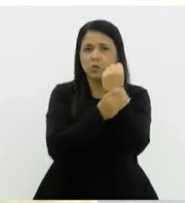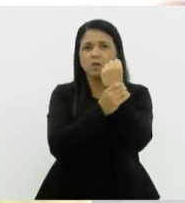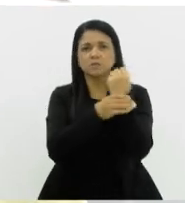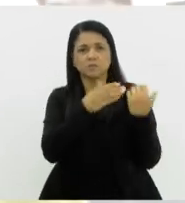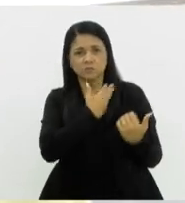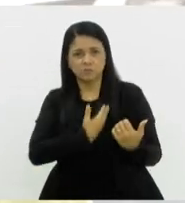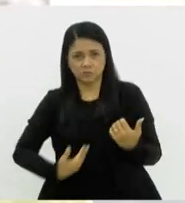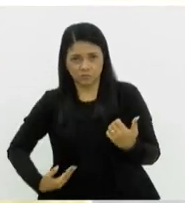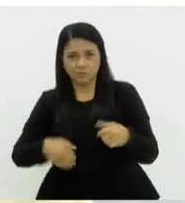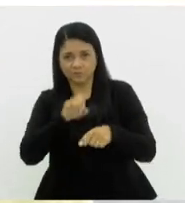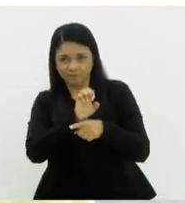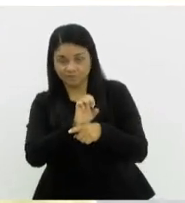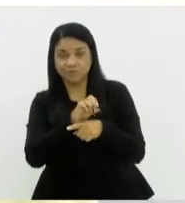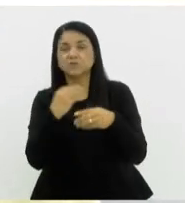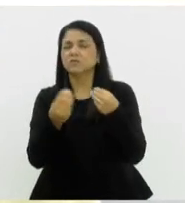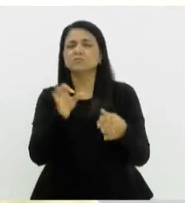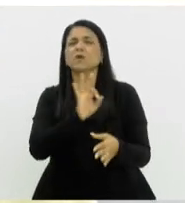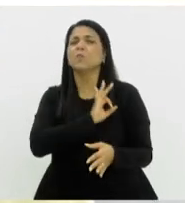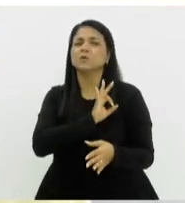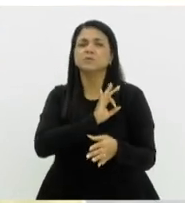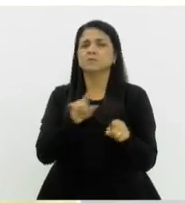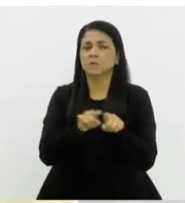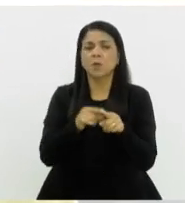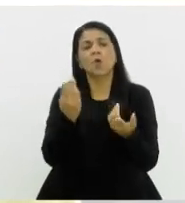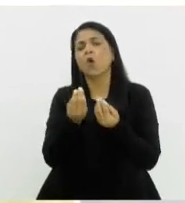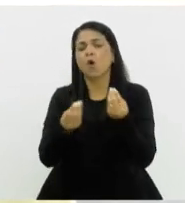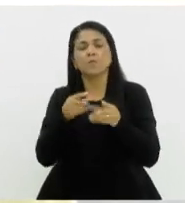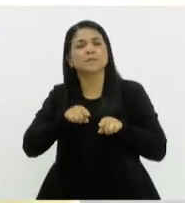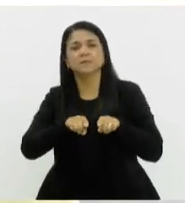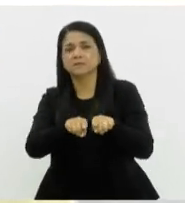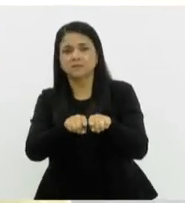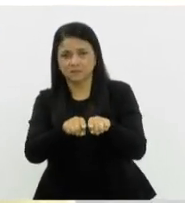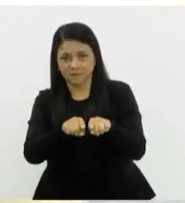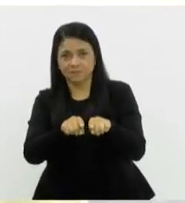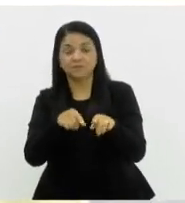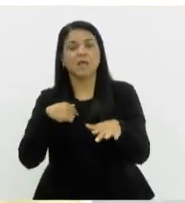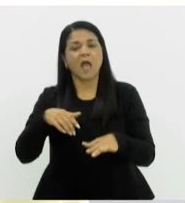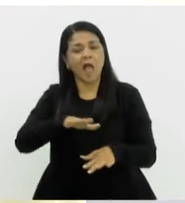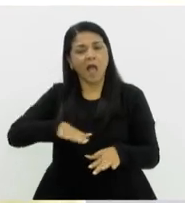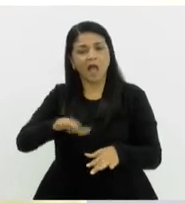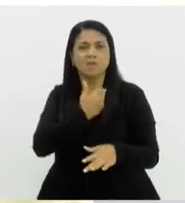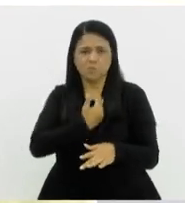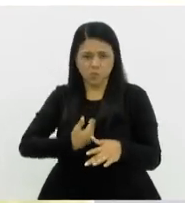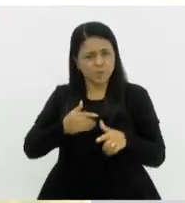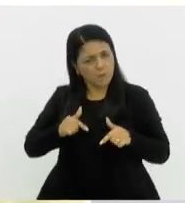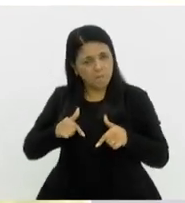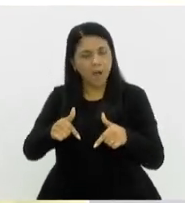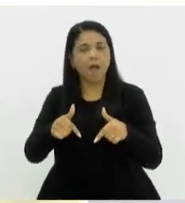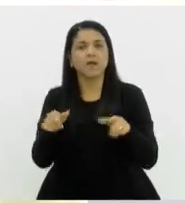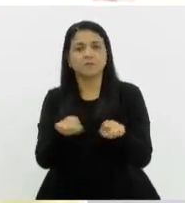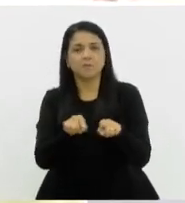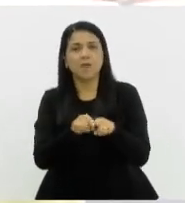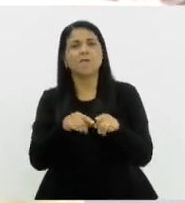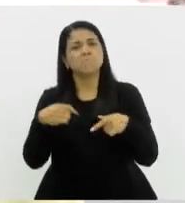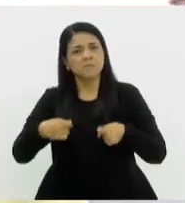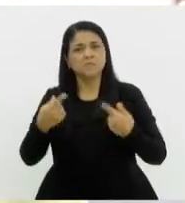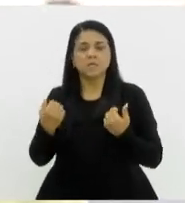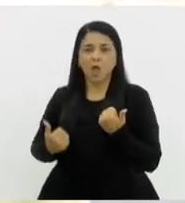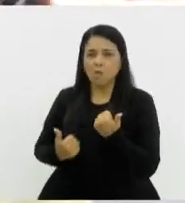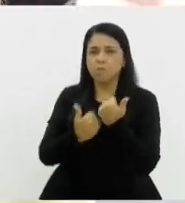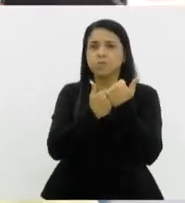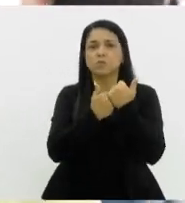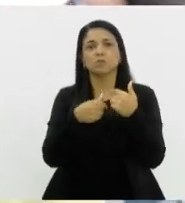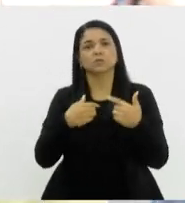é feito esse trabalho? Como é feita essa parceria? Sem dúvida. A gente atua em área pública, então a gente precisa da colaboração dos órgãos